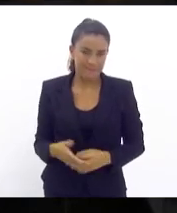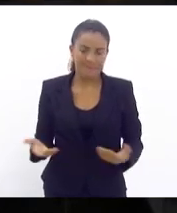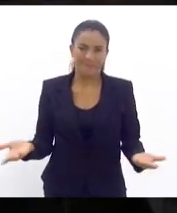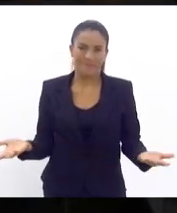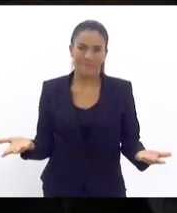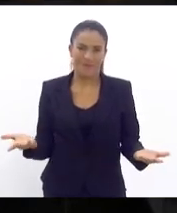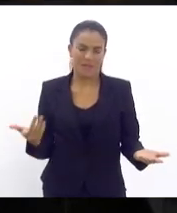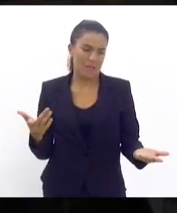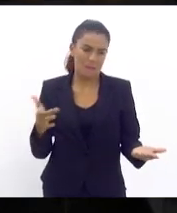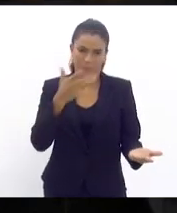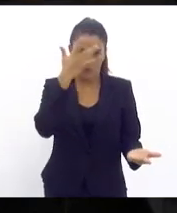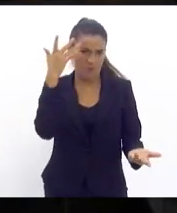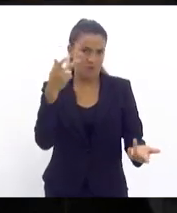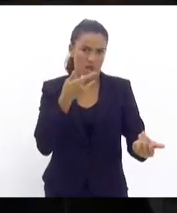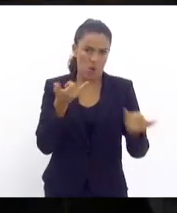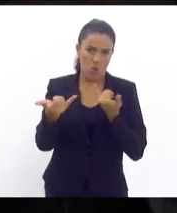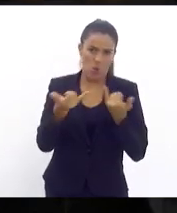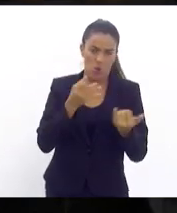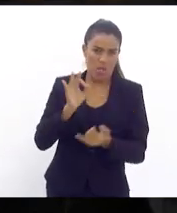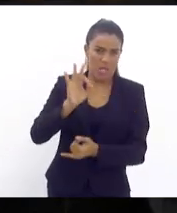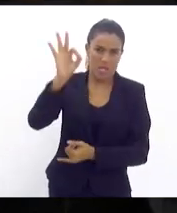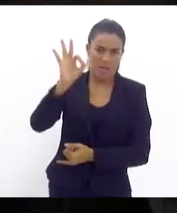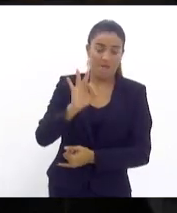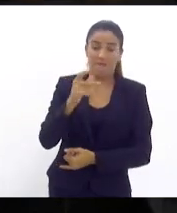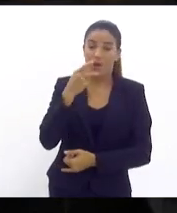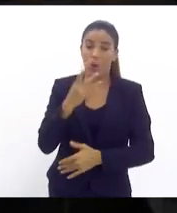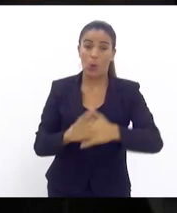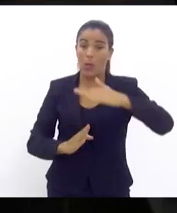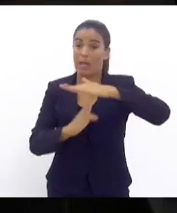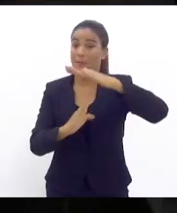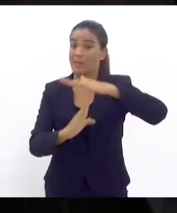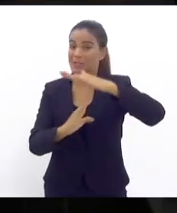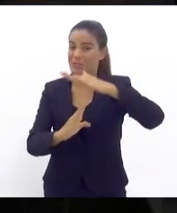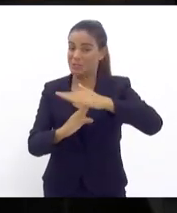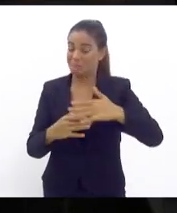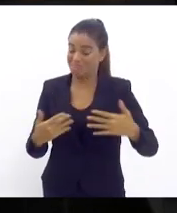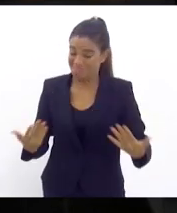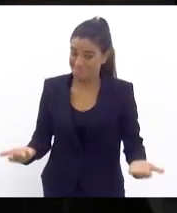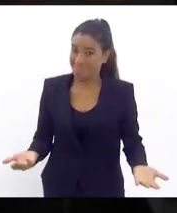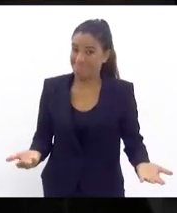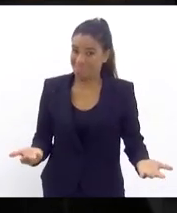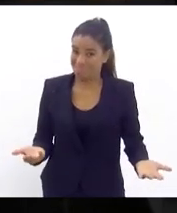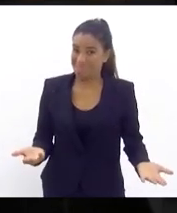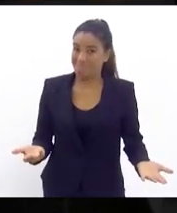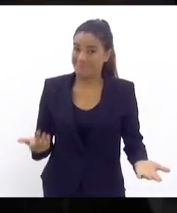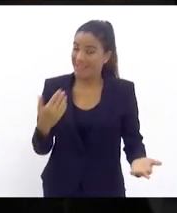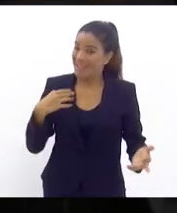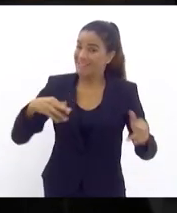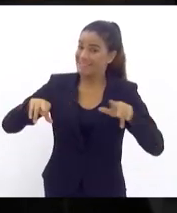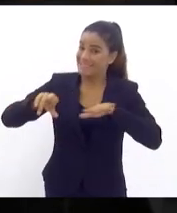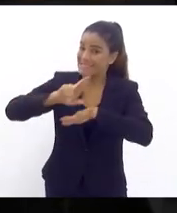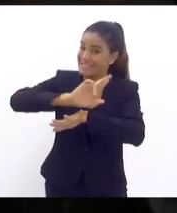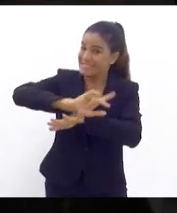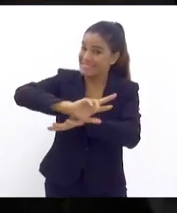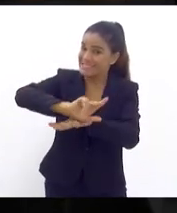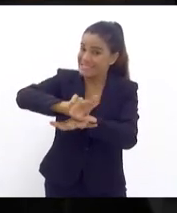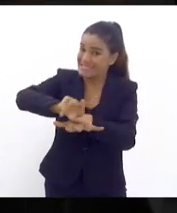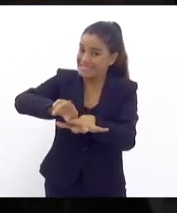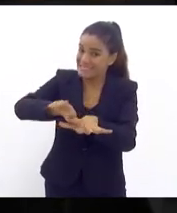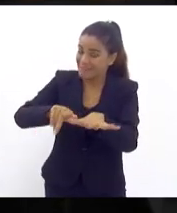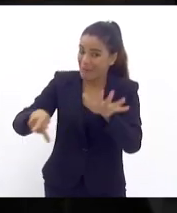percentual, trabalhou com limite. Quer dizer, as alíquotas que as diferentes unidades da